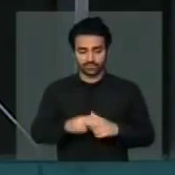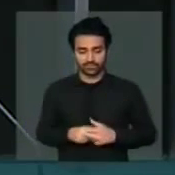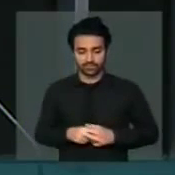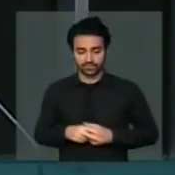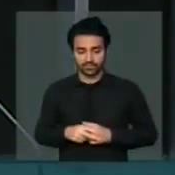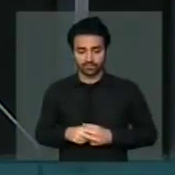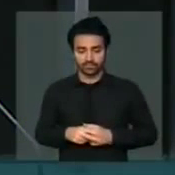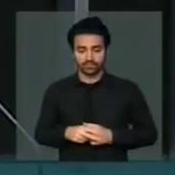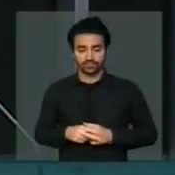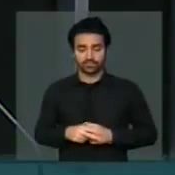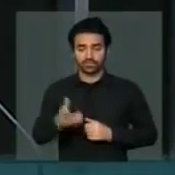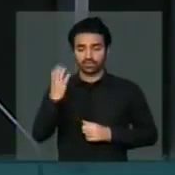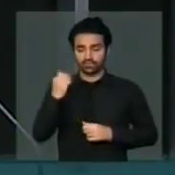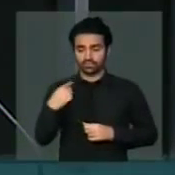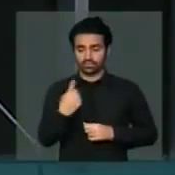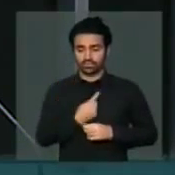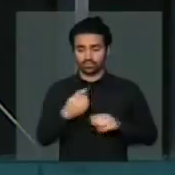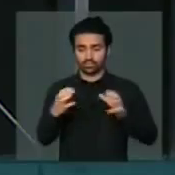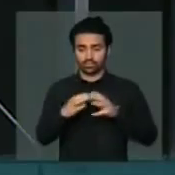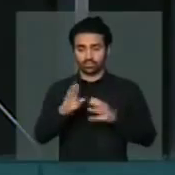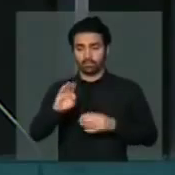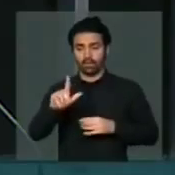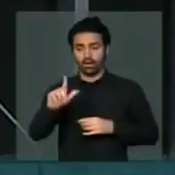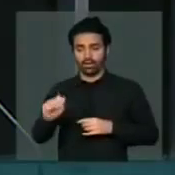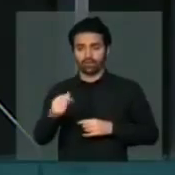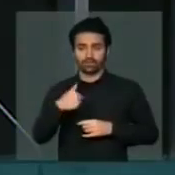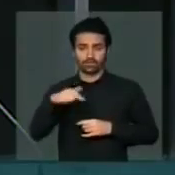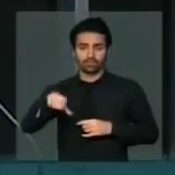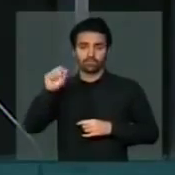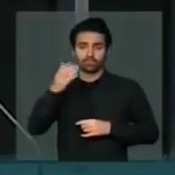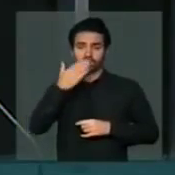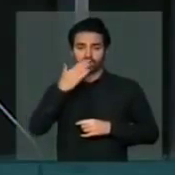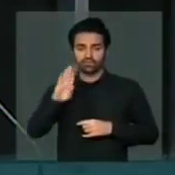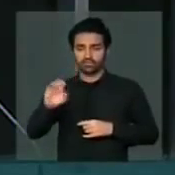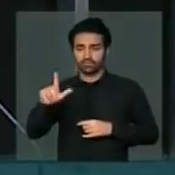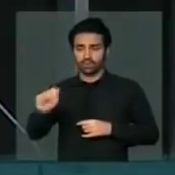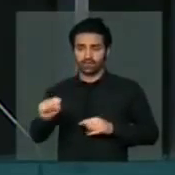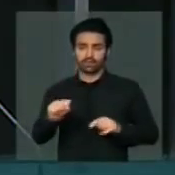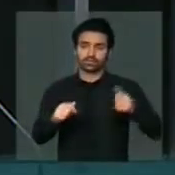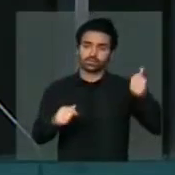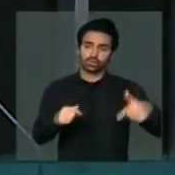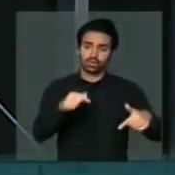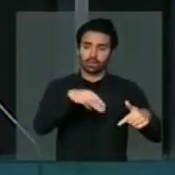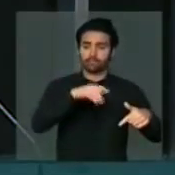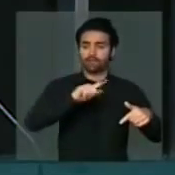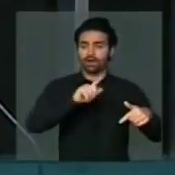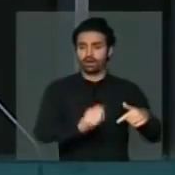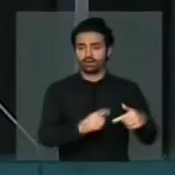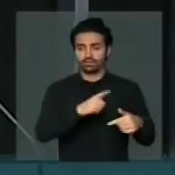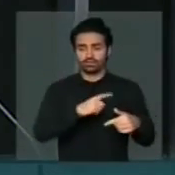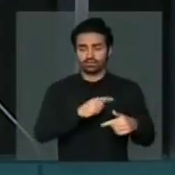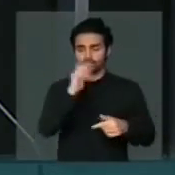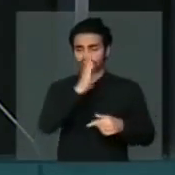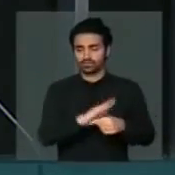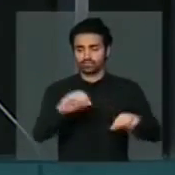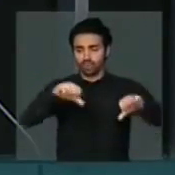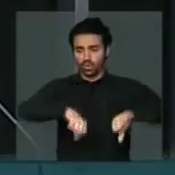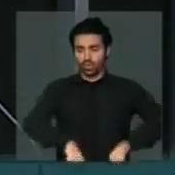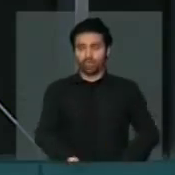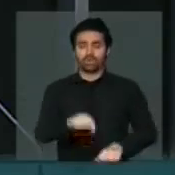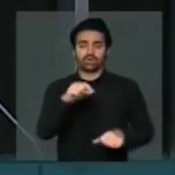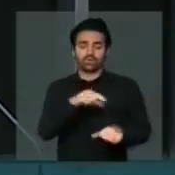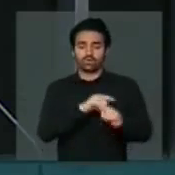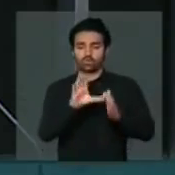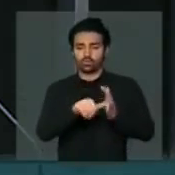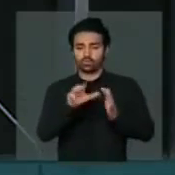Nos chamam de bancada da bala. Prefiro ser bancada da bala do que ser a bancada da mala, da bancada que está afundando o país em corrupção, da